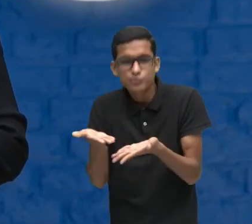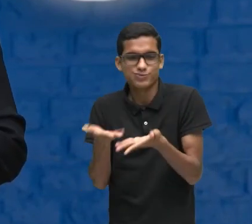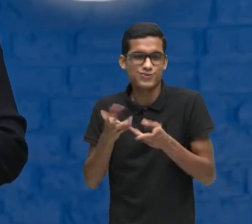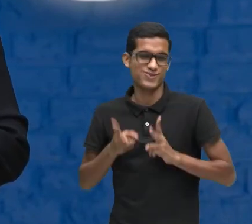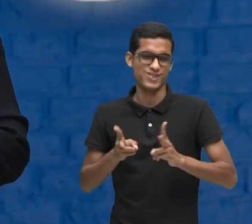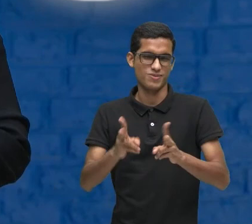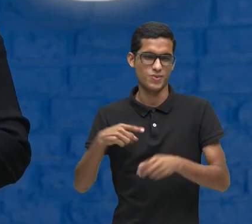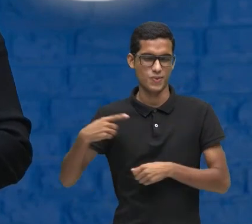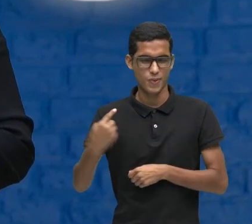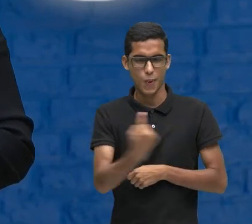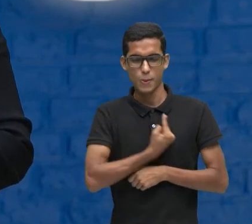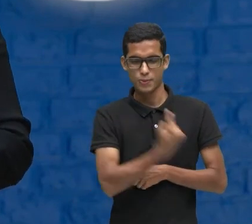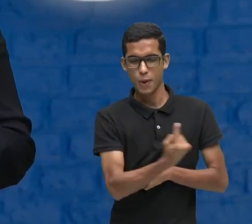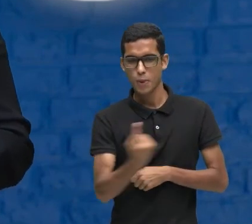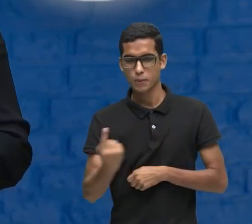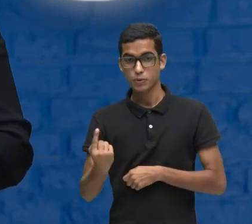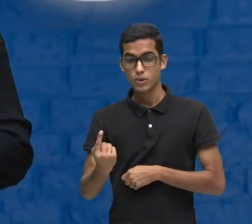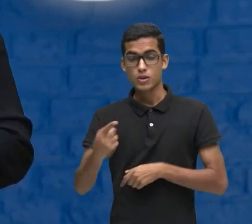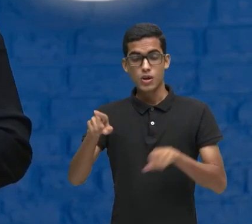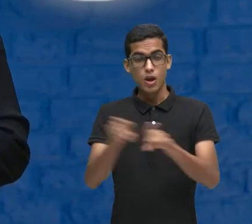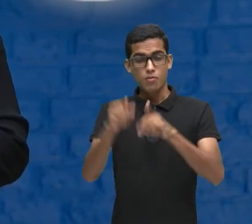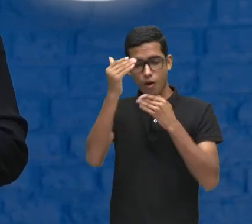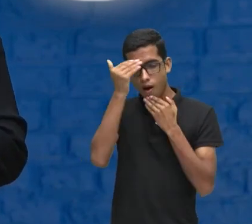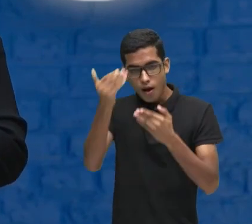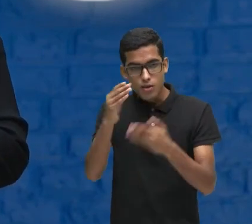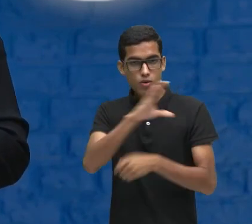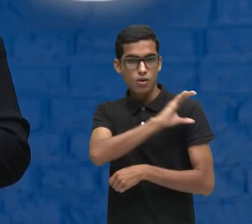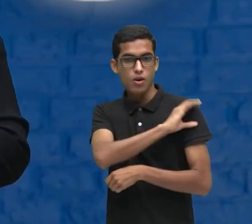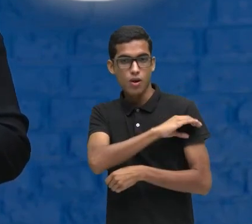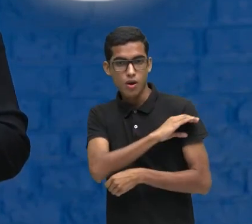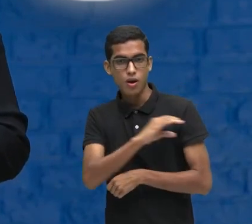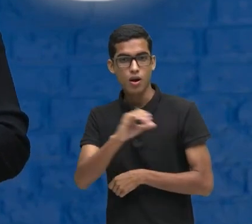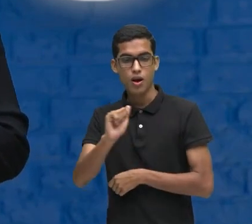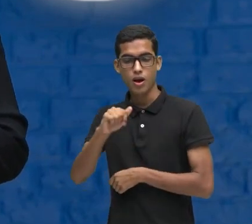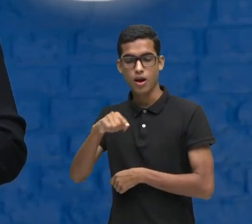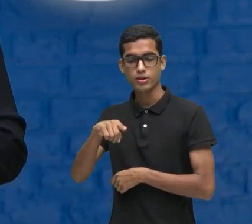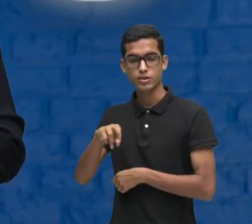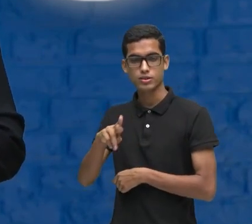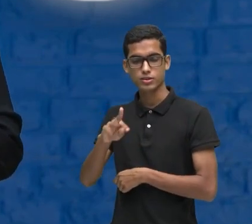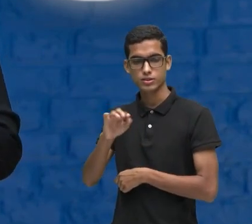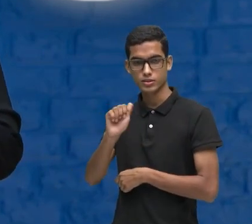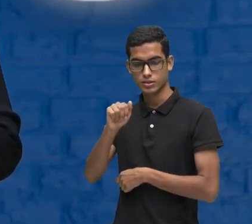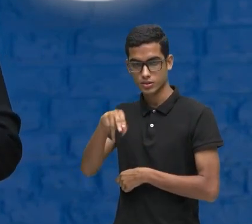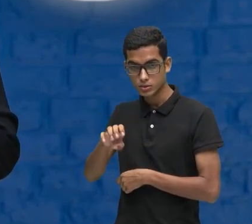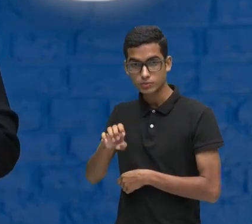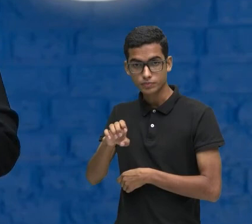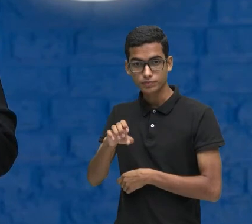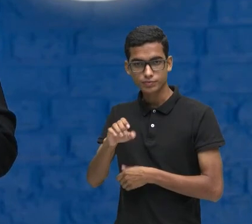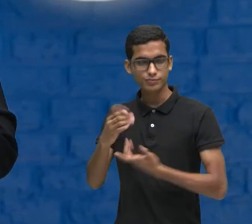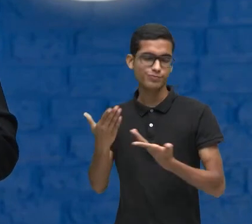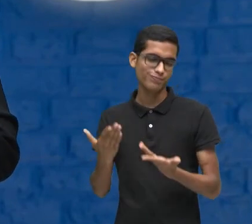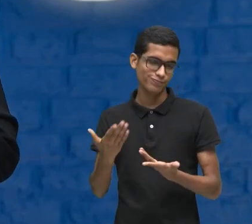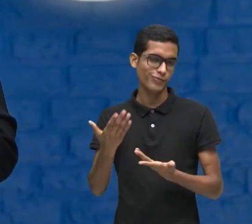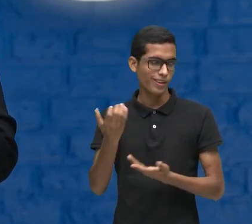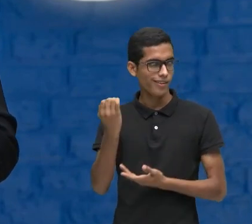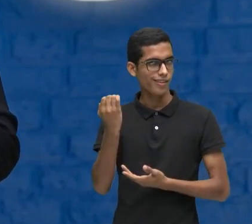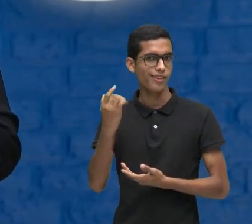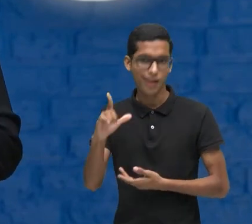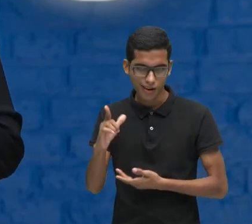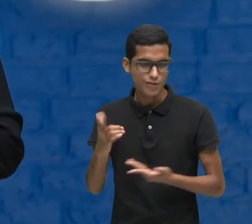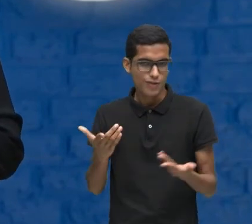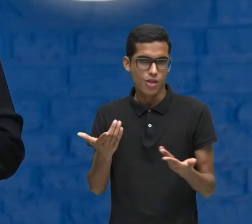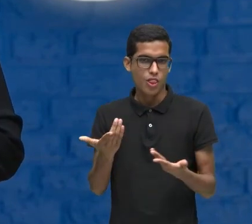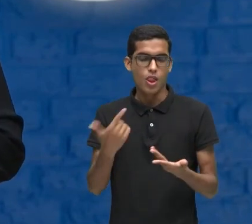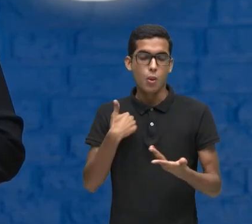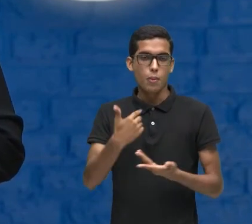E agradecer Agradecer a nossa coordenadora Adriana Magalhães E claro Que não poderia deixar de agradecer De modo